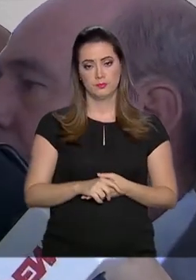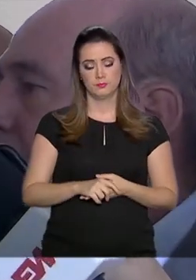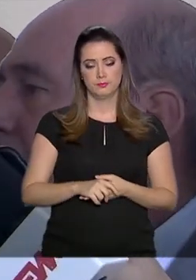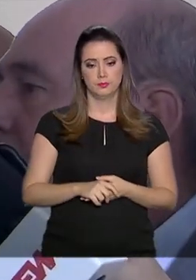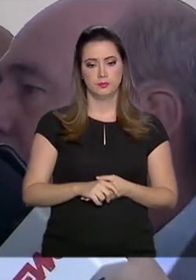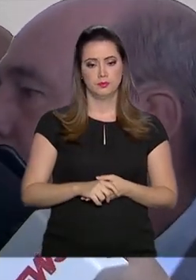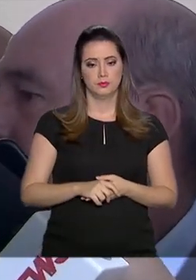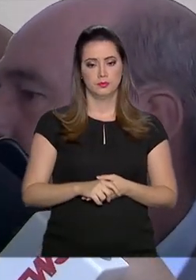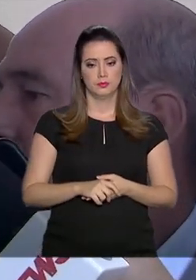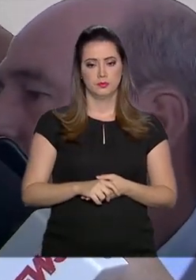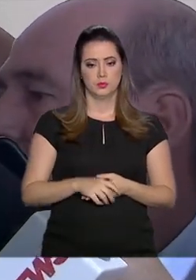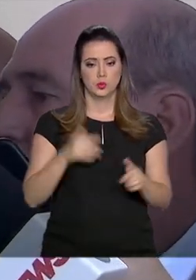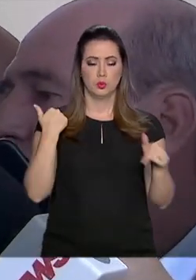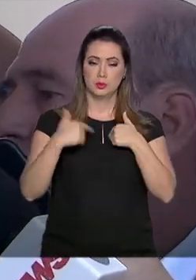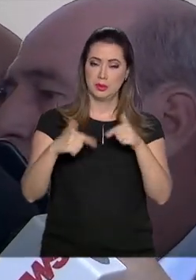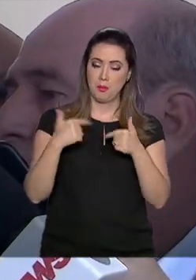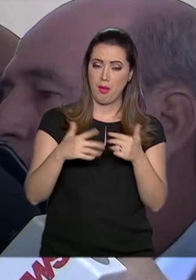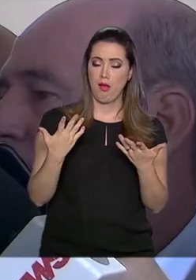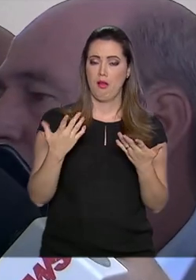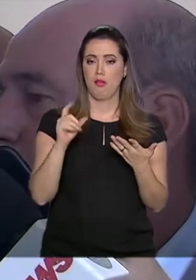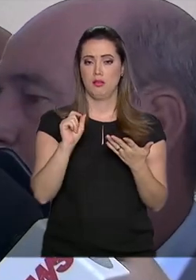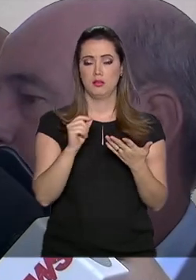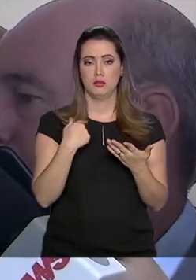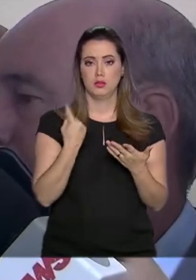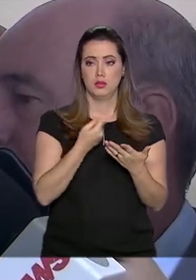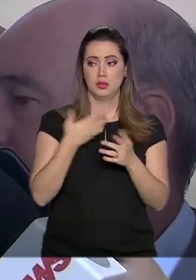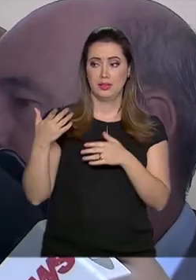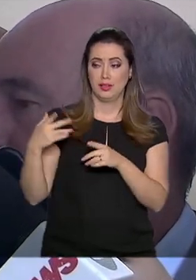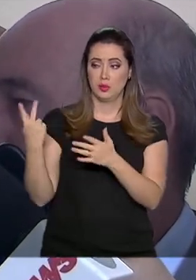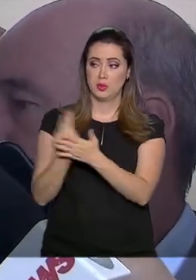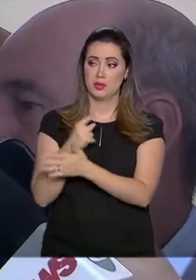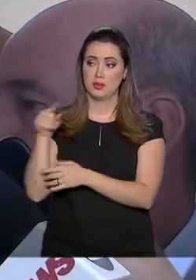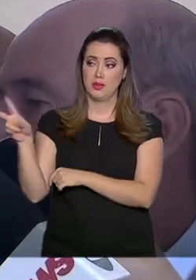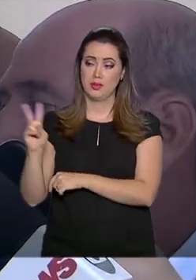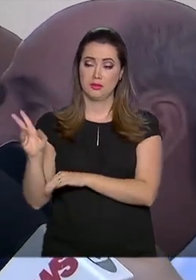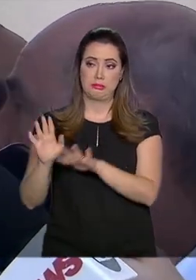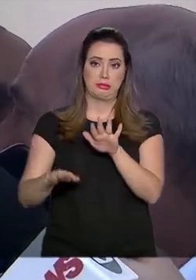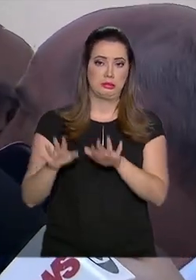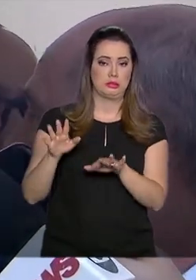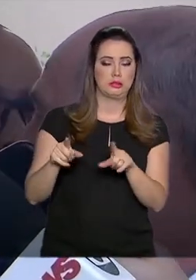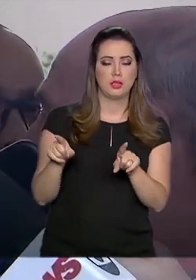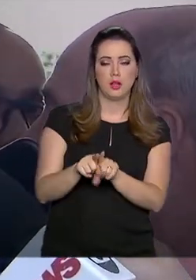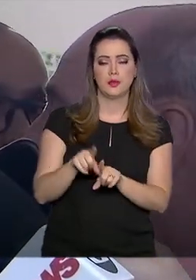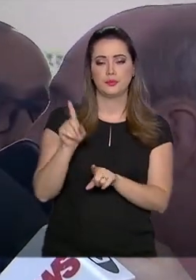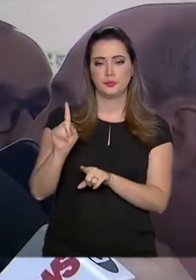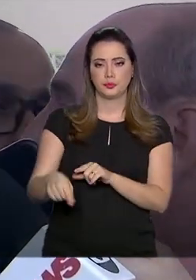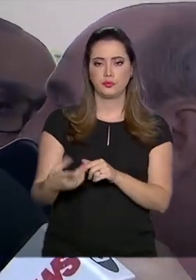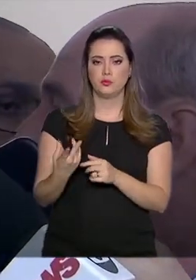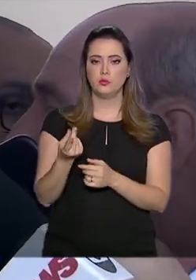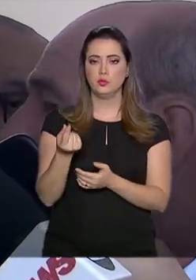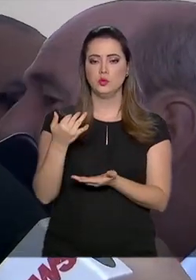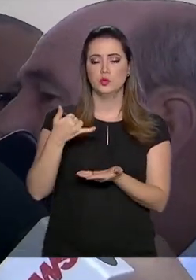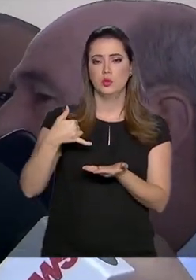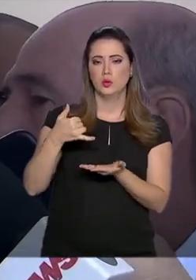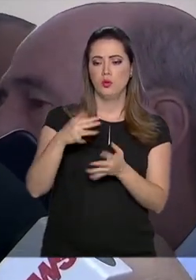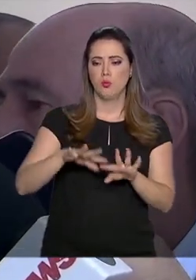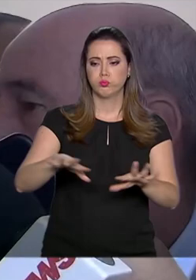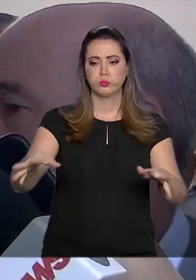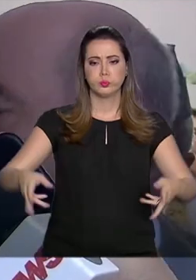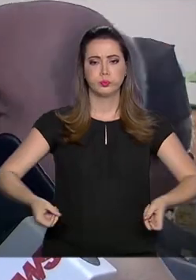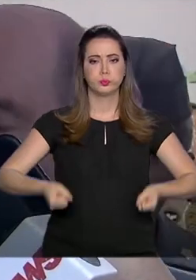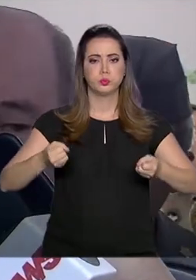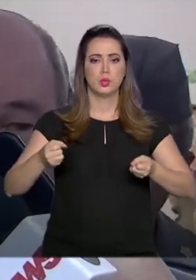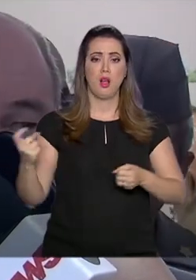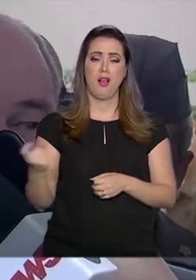ação, com embargos, o preço do petróleo a princípio sobe. Temos que preparar, dada a política da Petrobras,